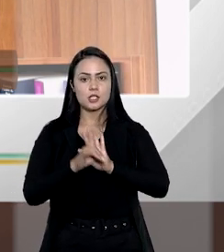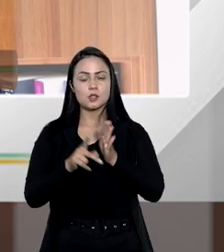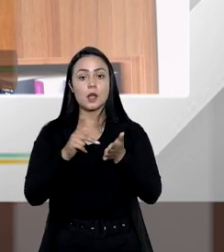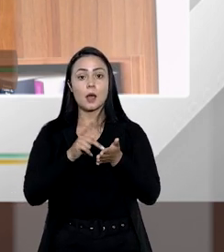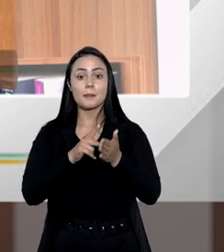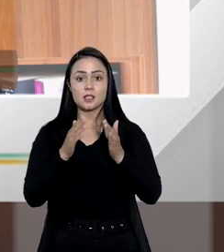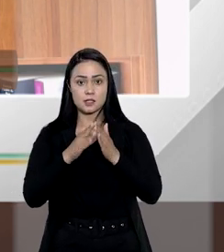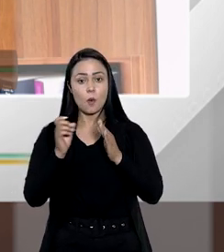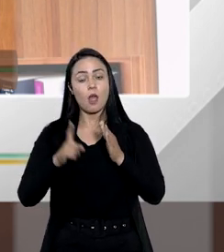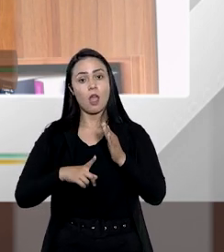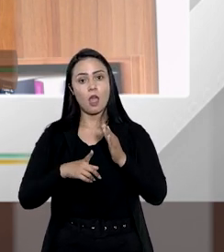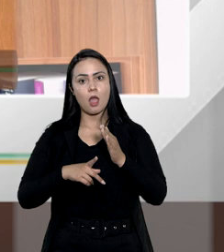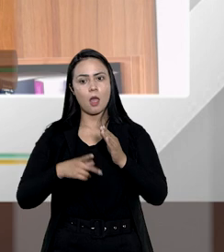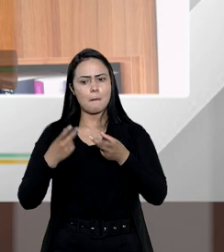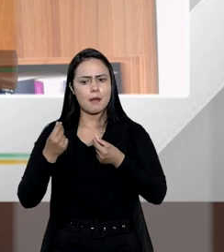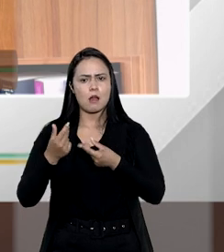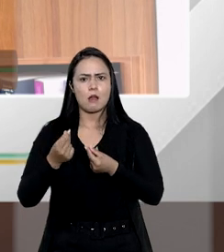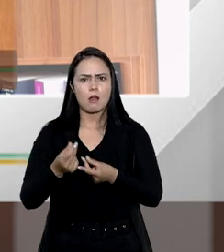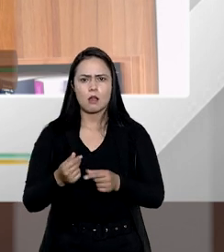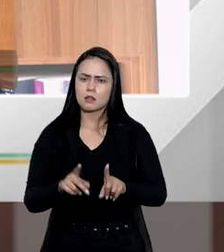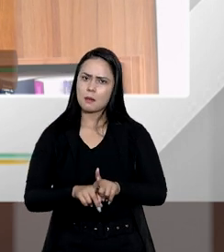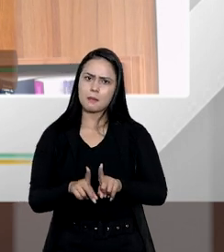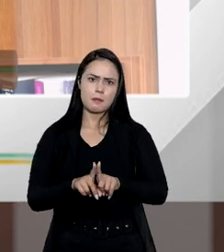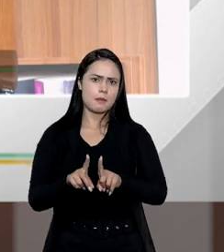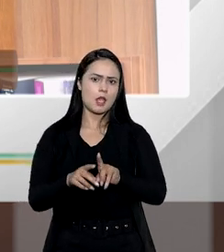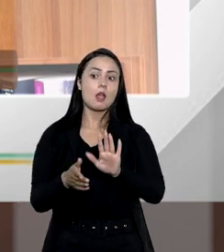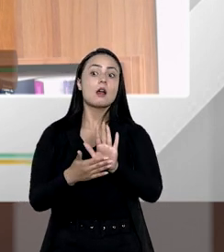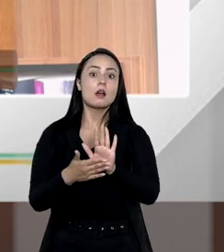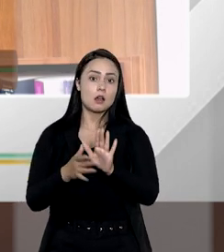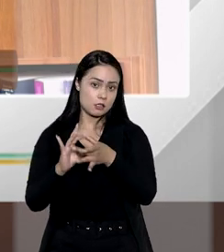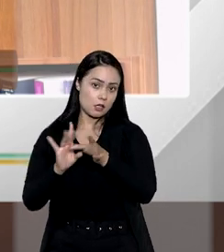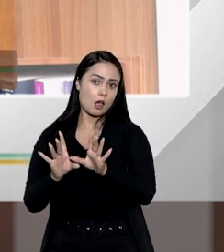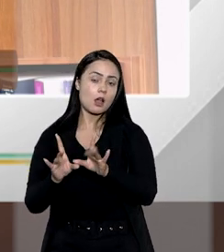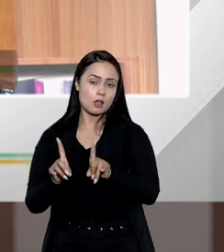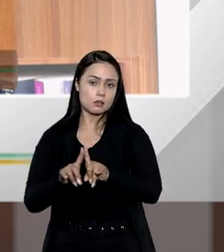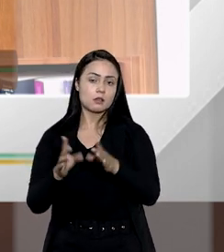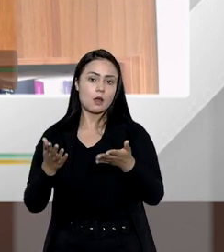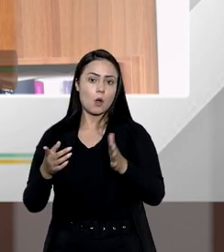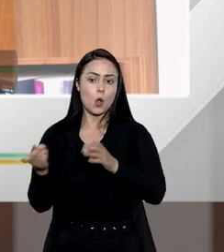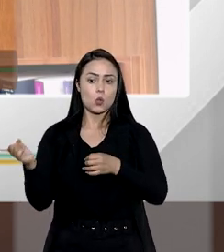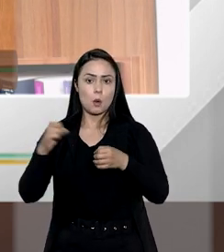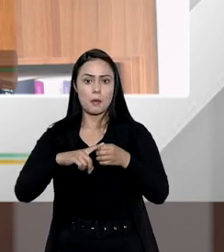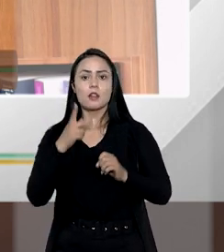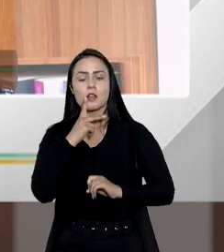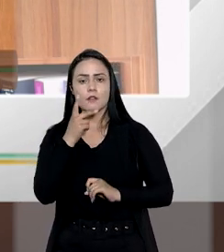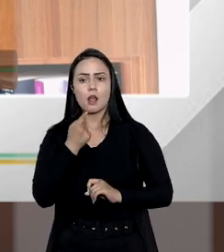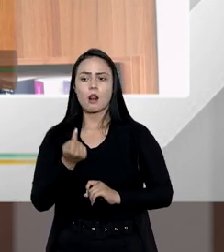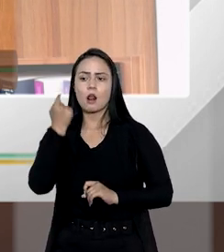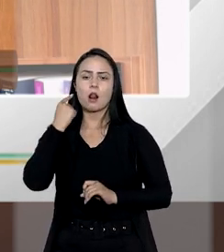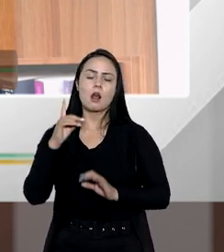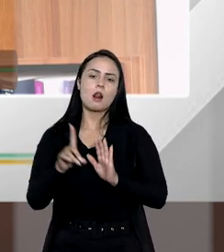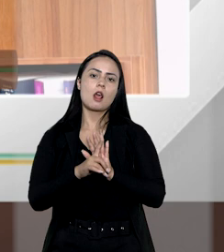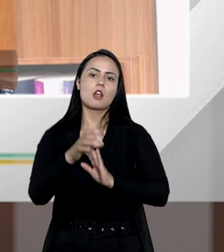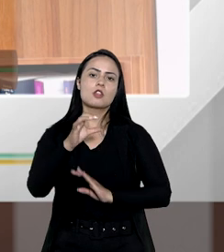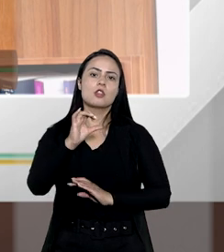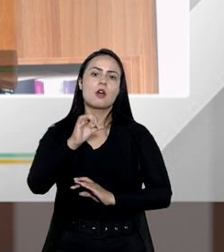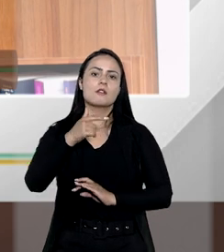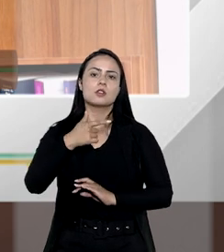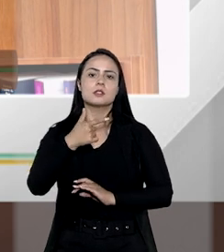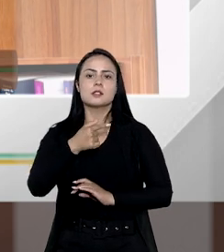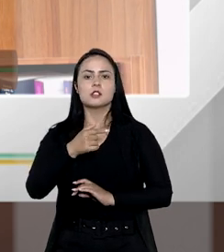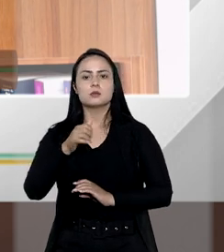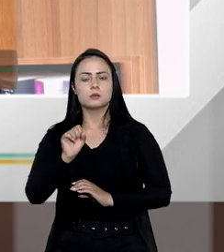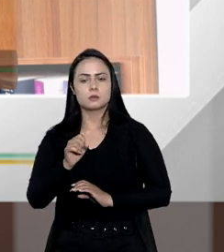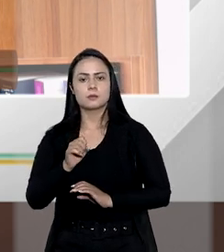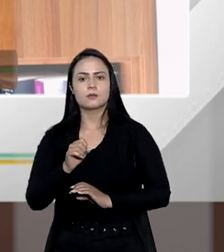real de habitação ele seria vitalício e incondicionado e aí retomando o que eu falei lá da lei 9278 de